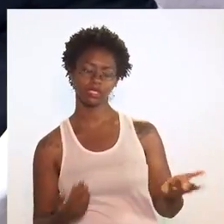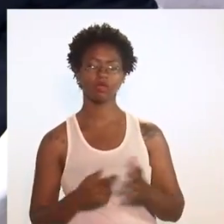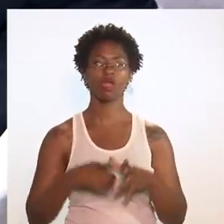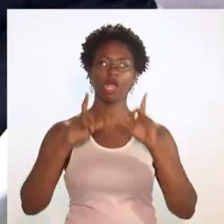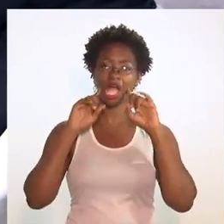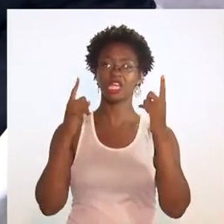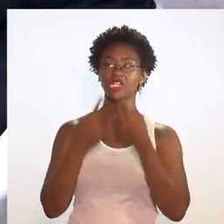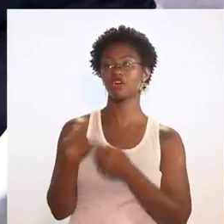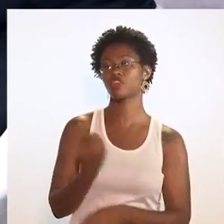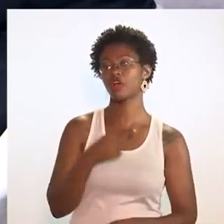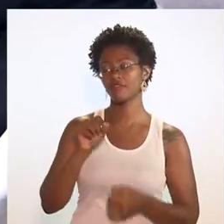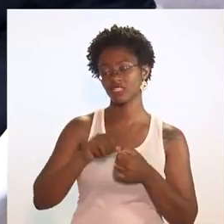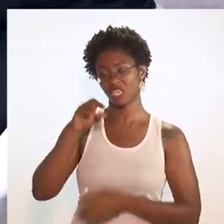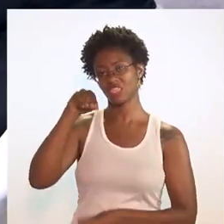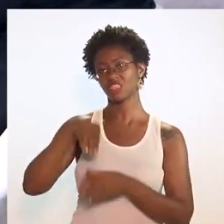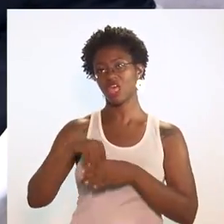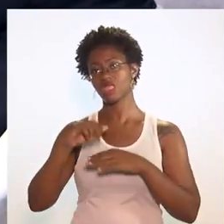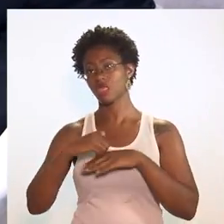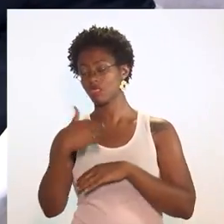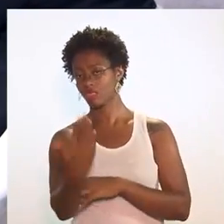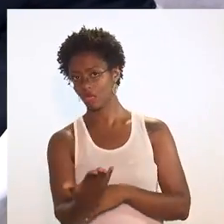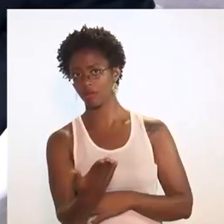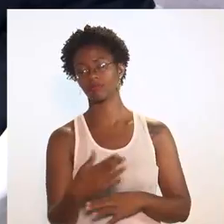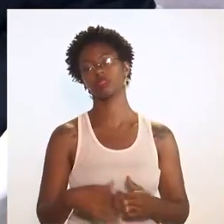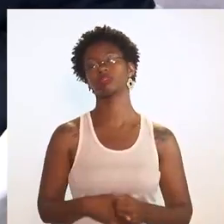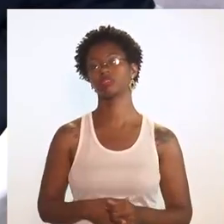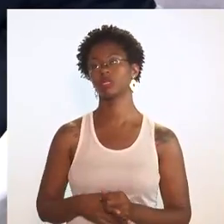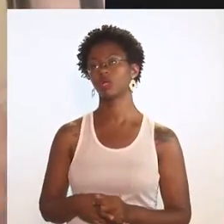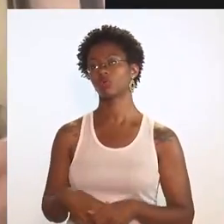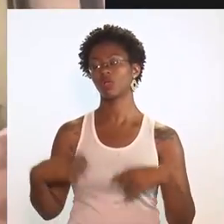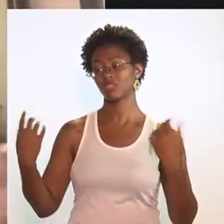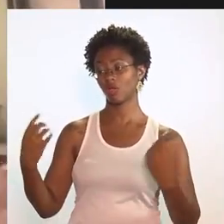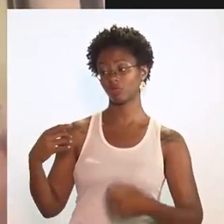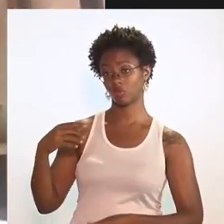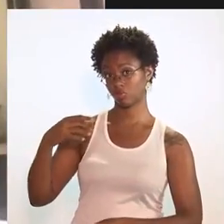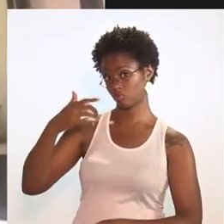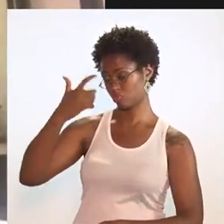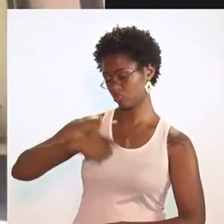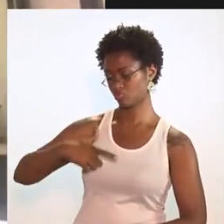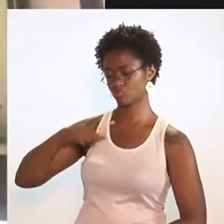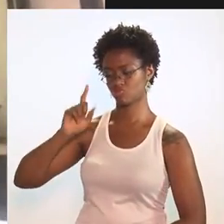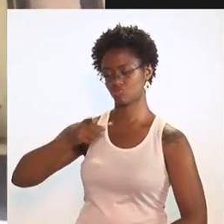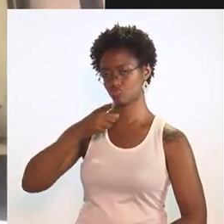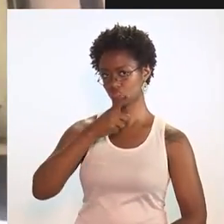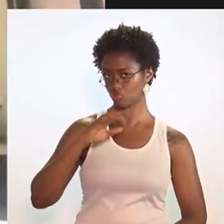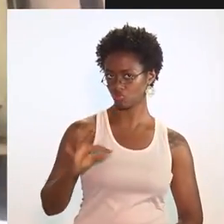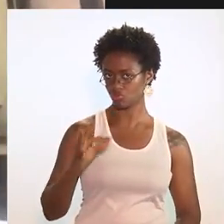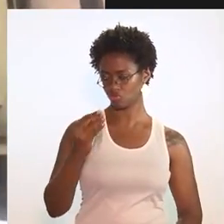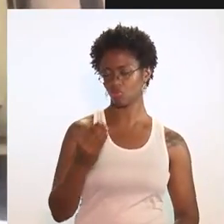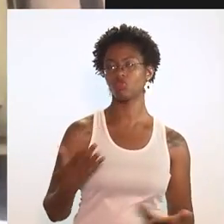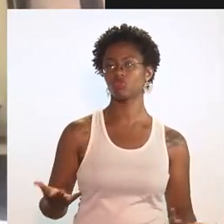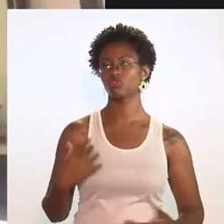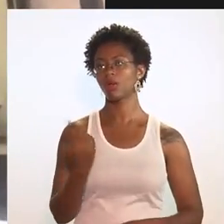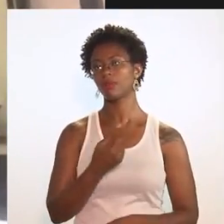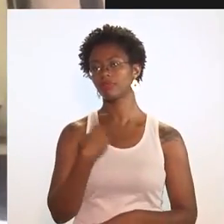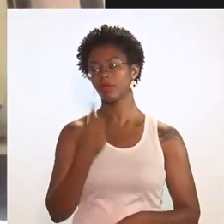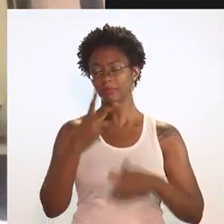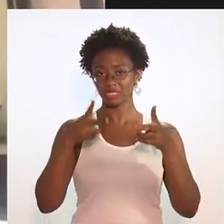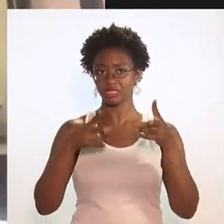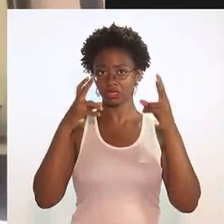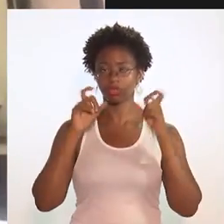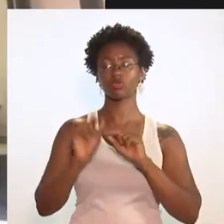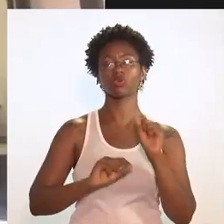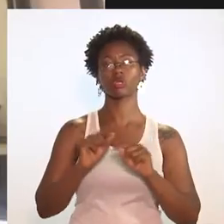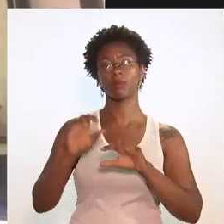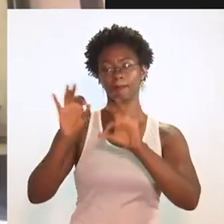é assim, com as reuniões que nós fizemos internamente e externamente com as autoridades internas e com as autoridades externas, a gente percebeu alguns